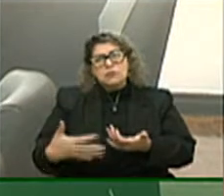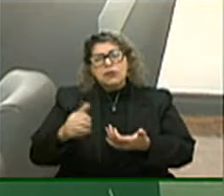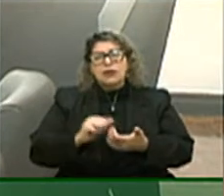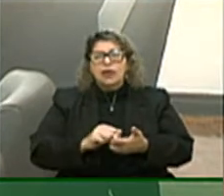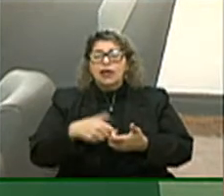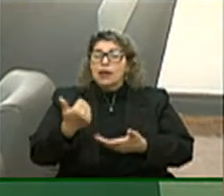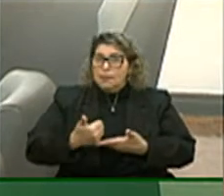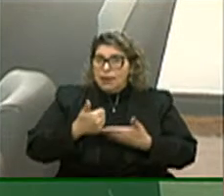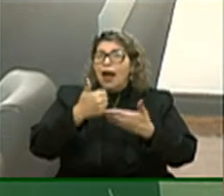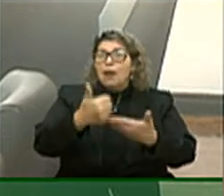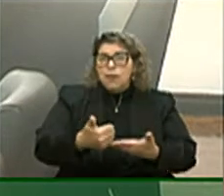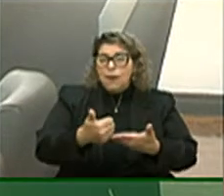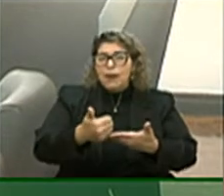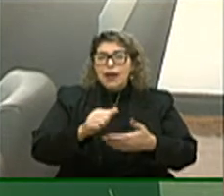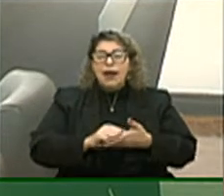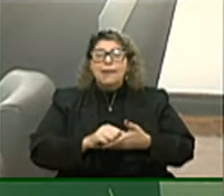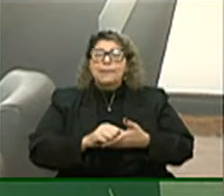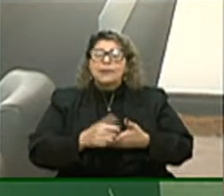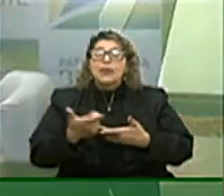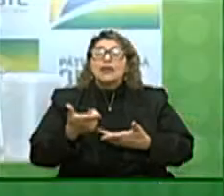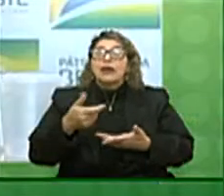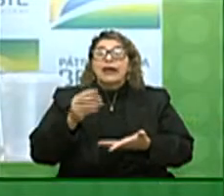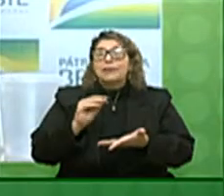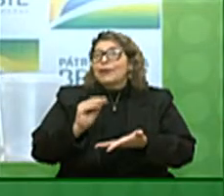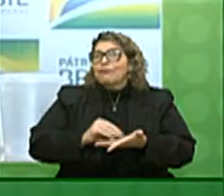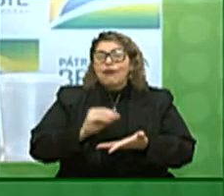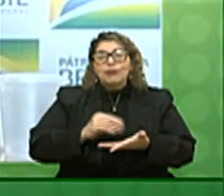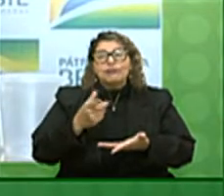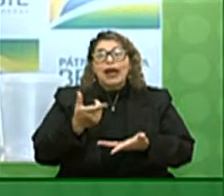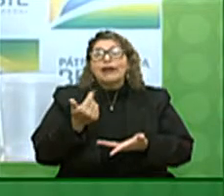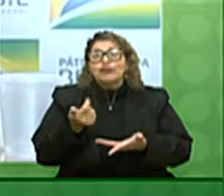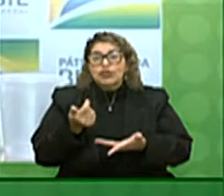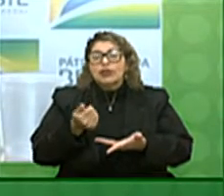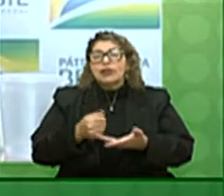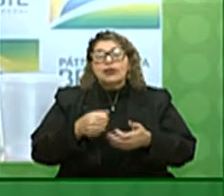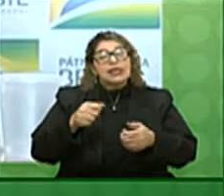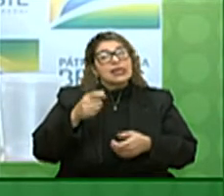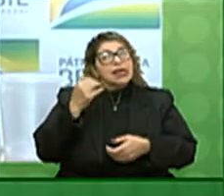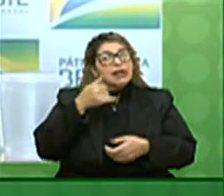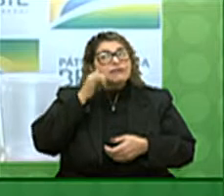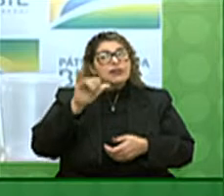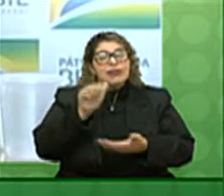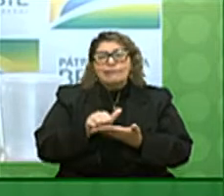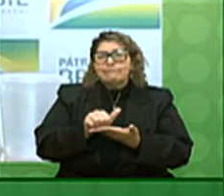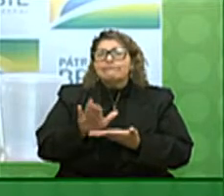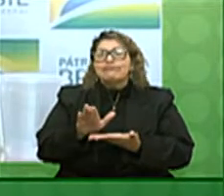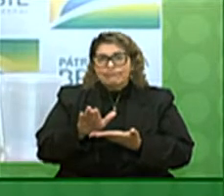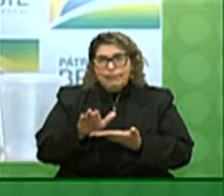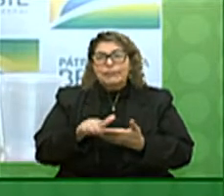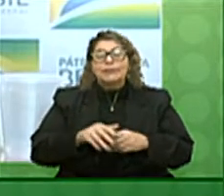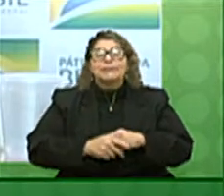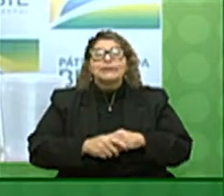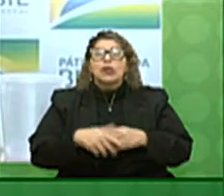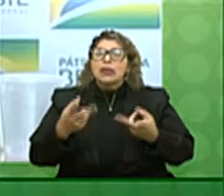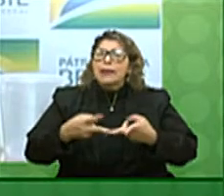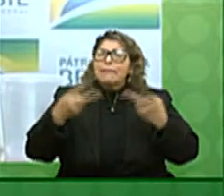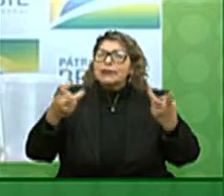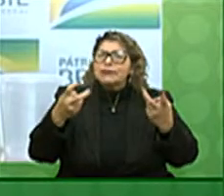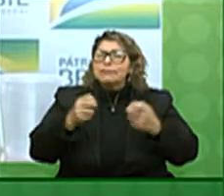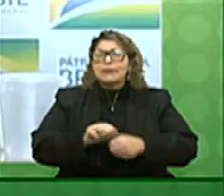dar fôlego ao caixa das empresas e evitar demissões. Eu creio que há uma percepção